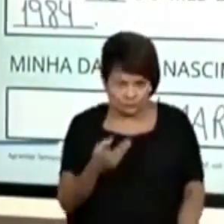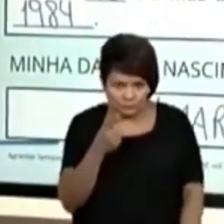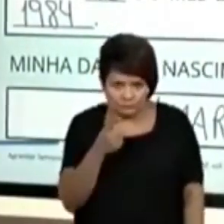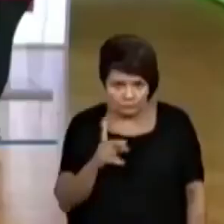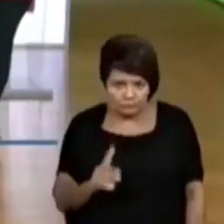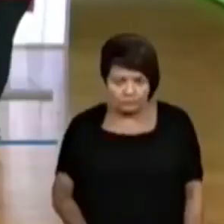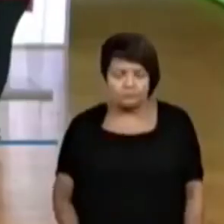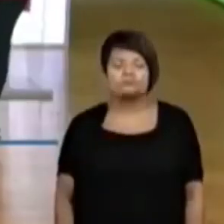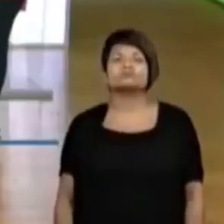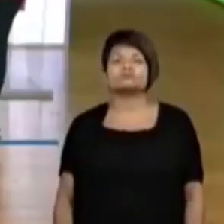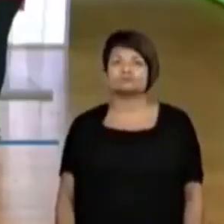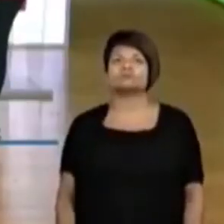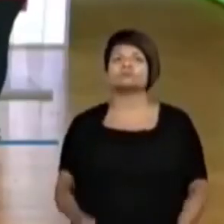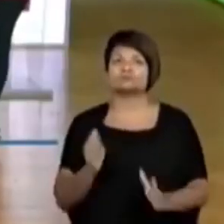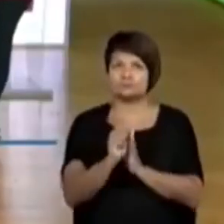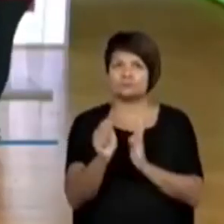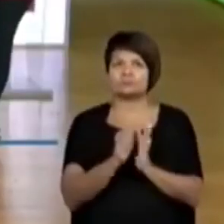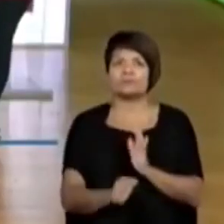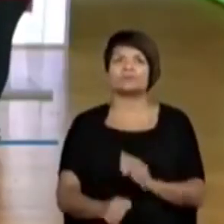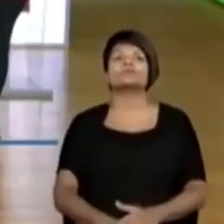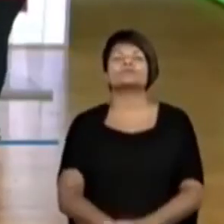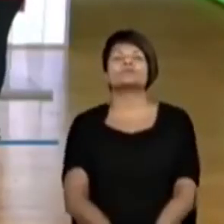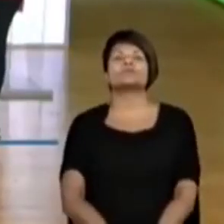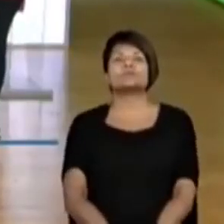Olha lá, hein? Escrevam aí que eu quero ver.